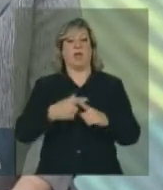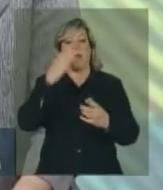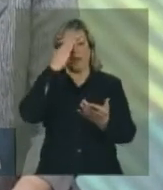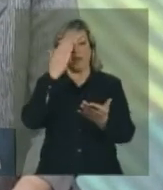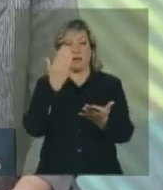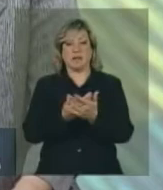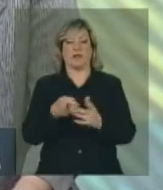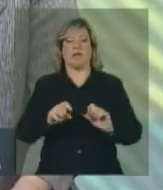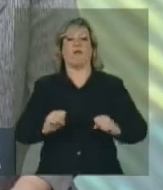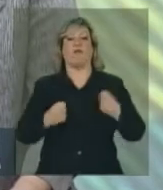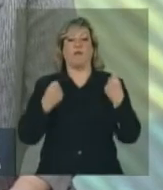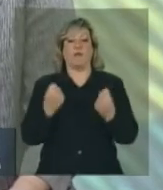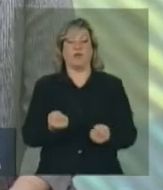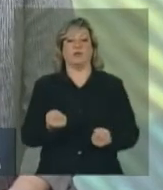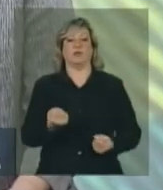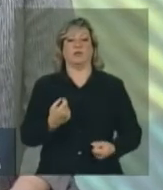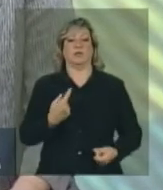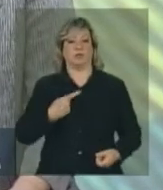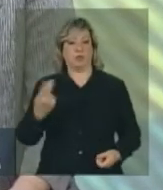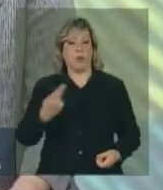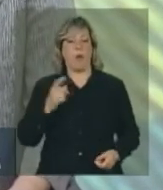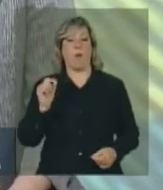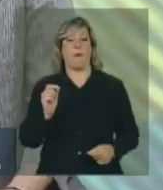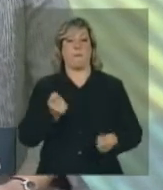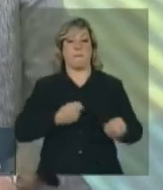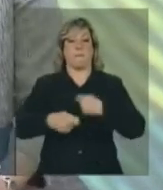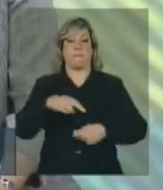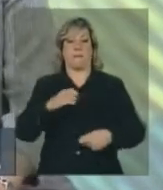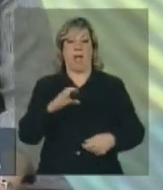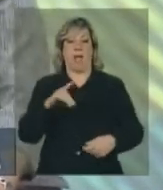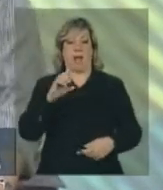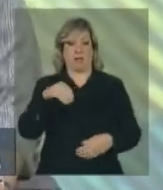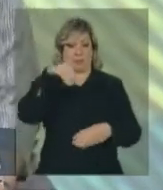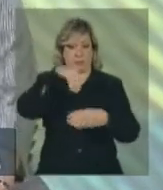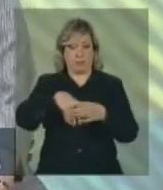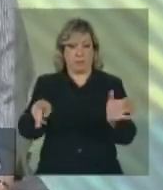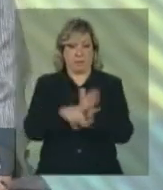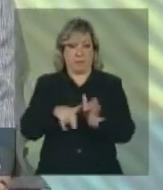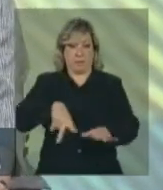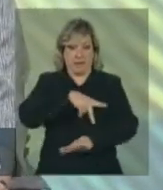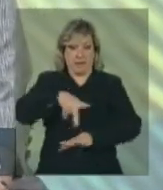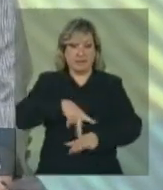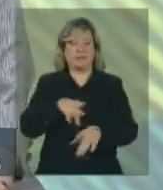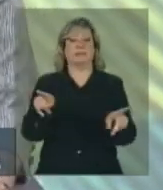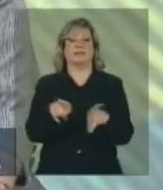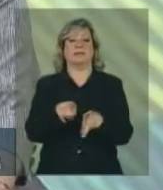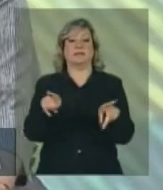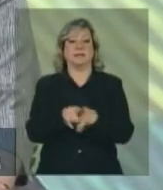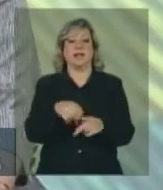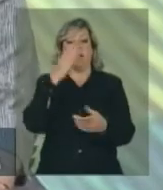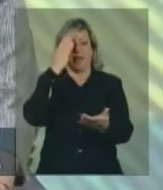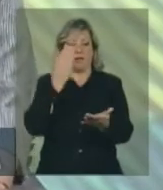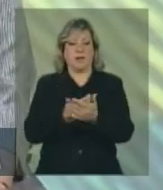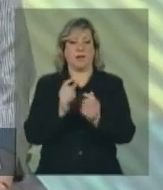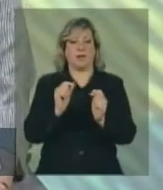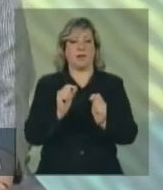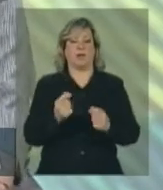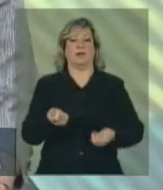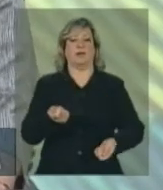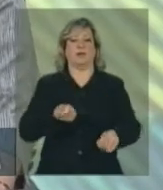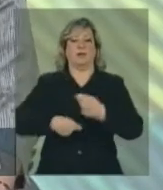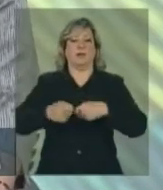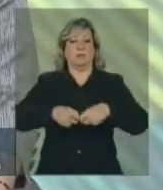dos seus mercados domésticos, aposta na expansão dos investimentos